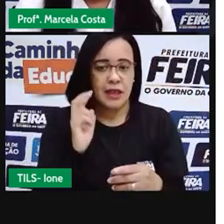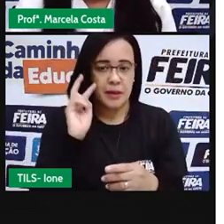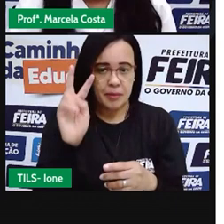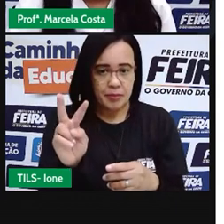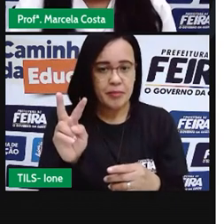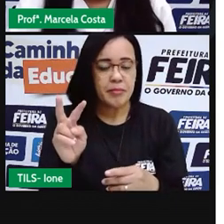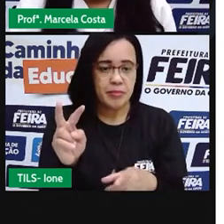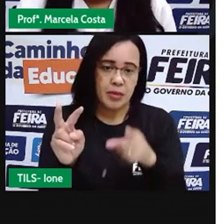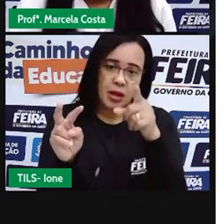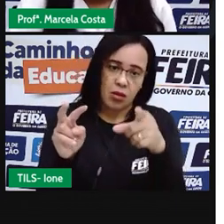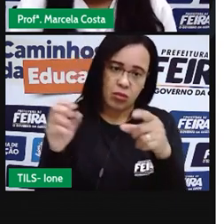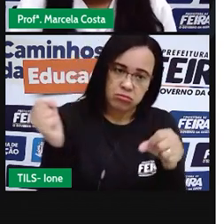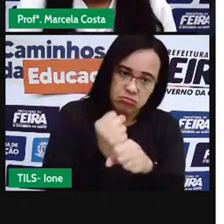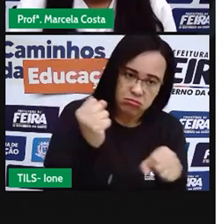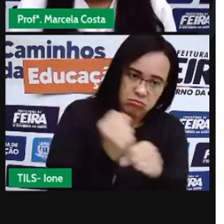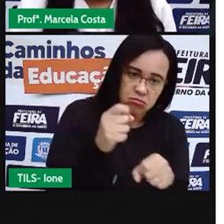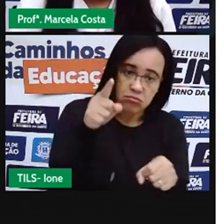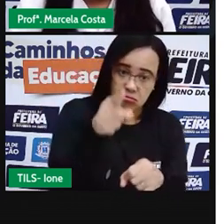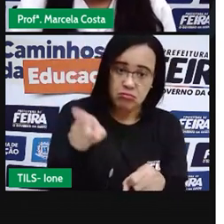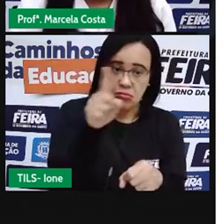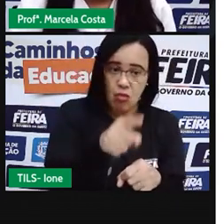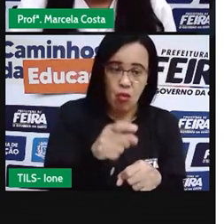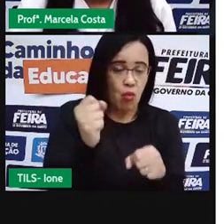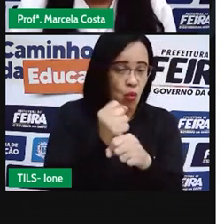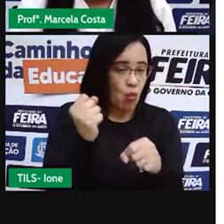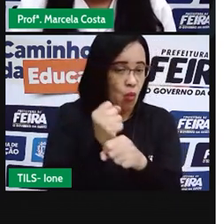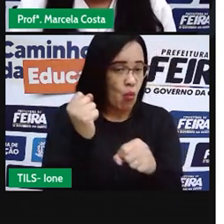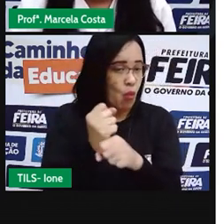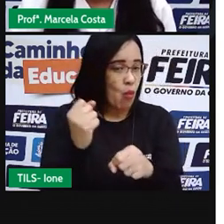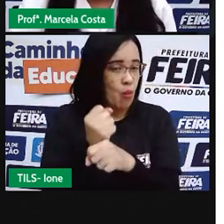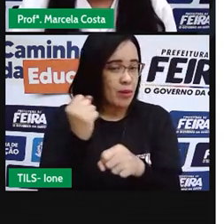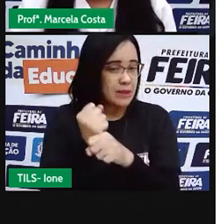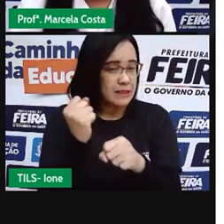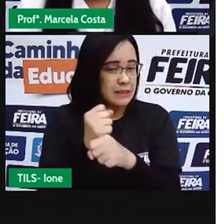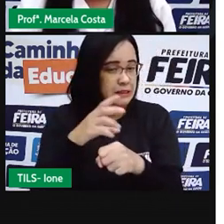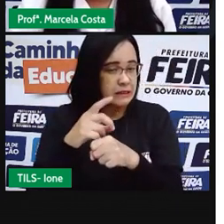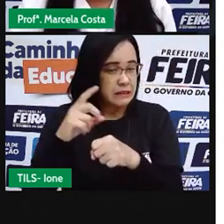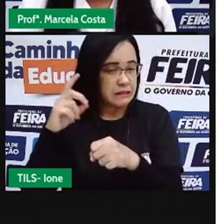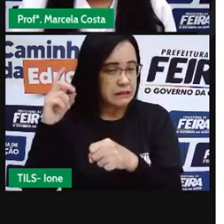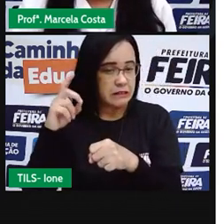foi criada, ela não tinha torres, não era como a gente conhece, tá?